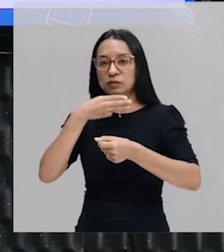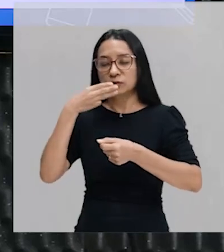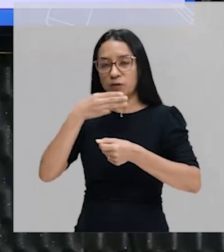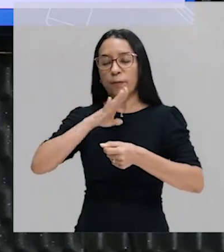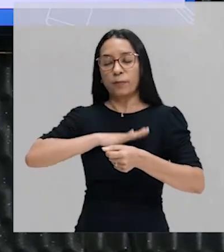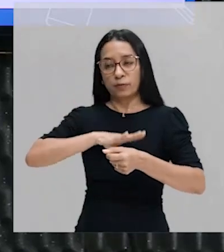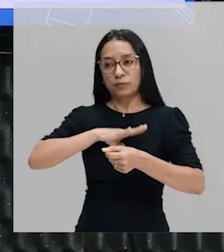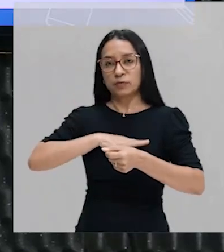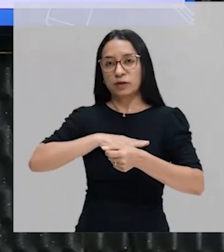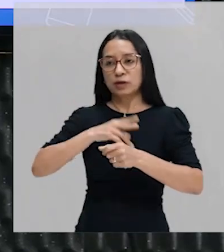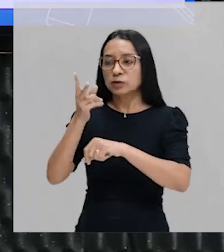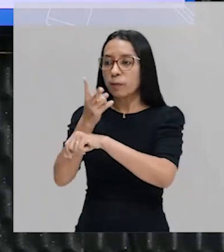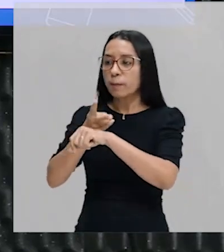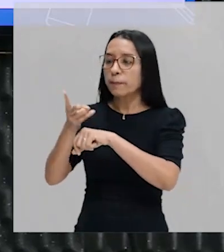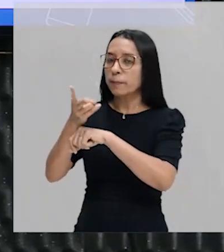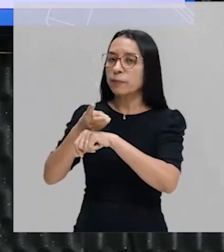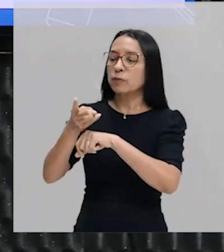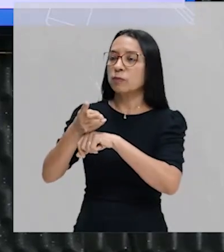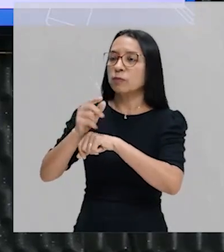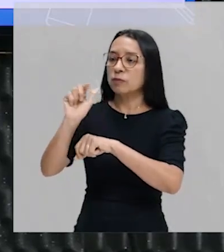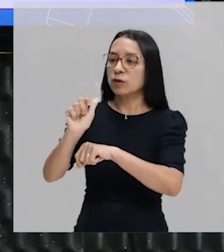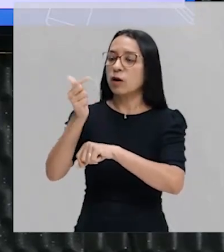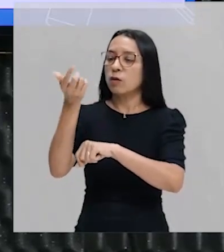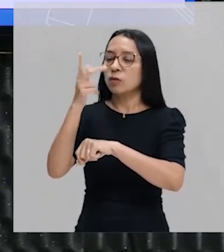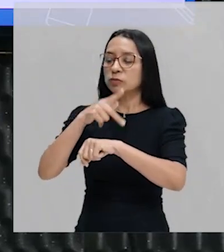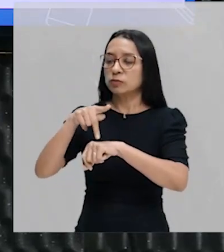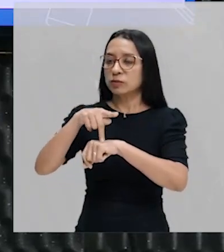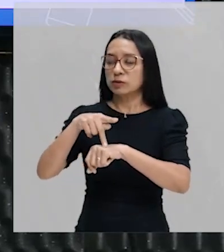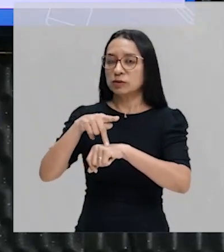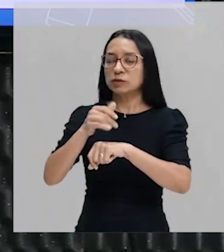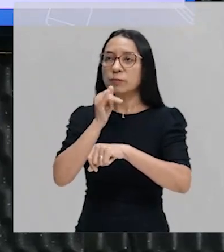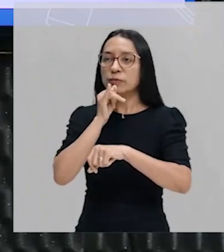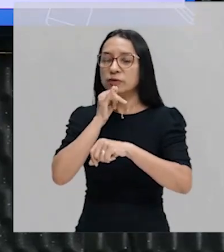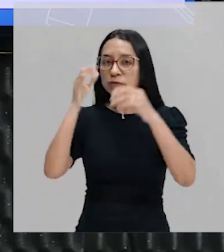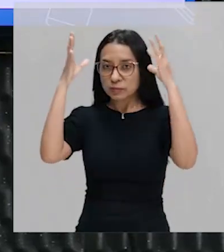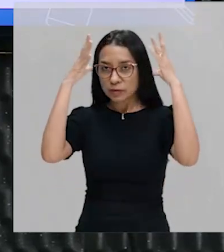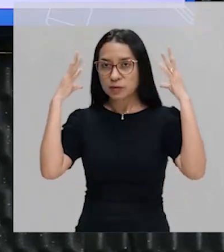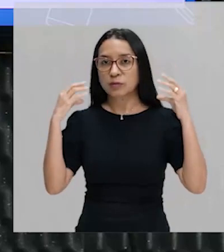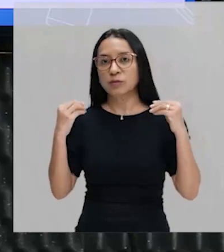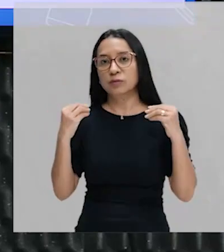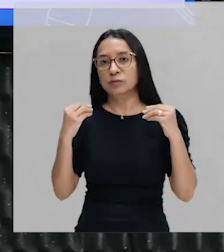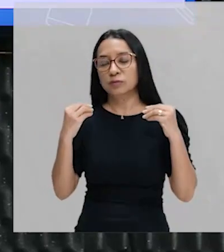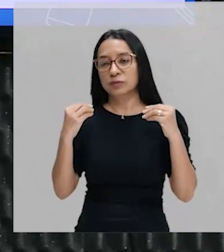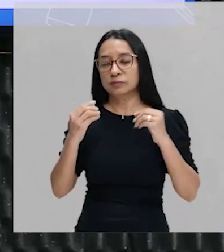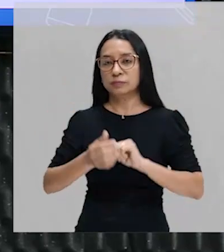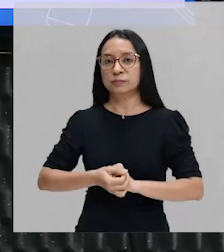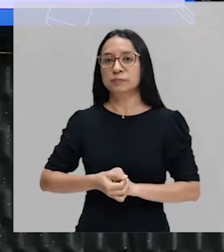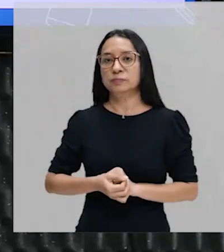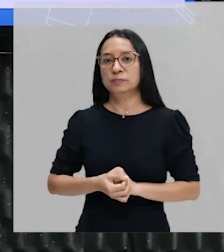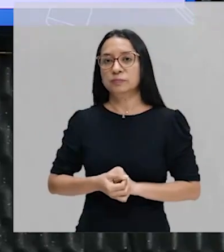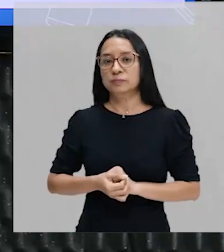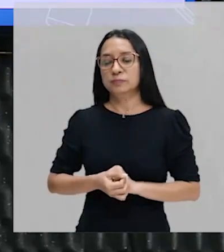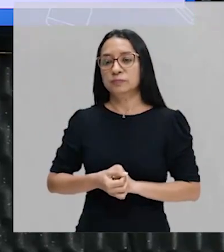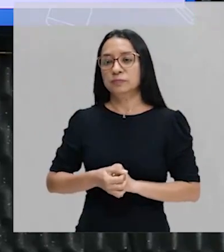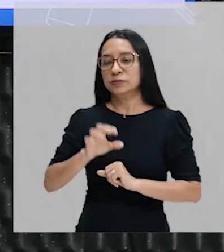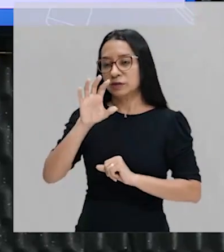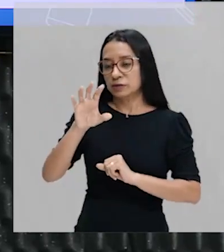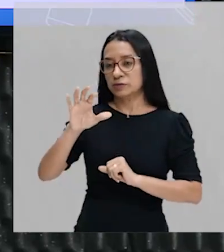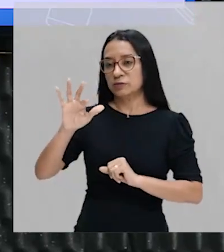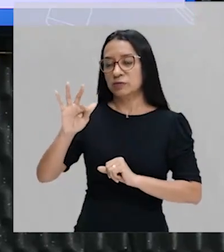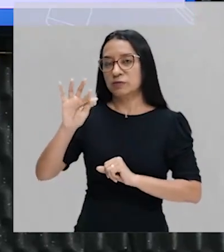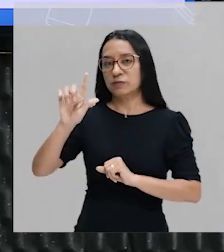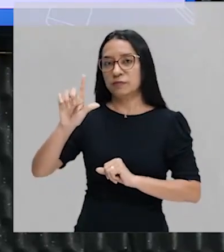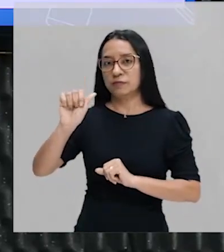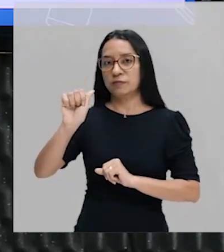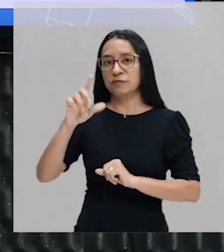vai buscar credores holandeses, credores flamengos, ali da região de Flandes,